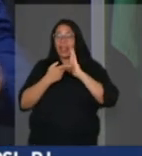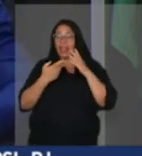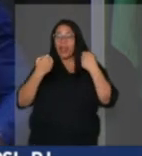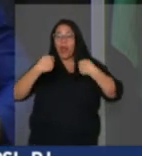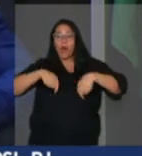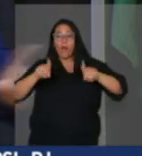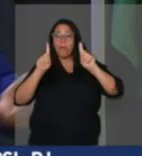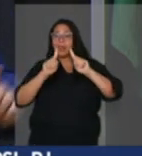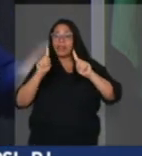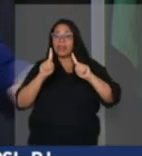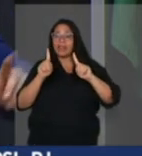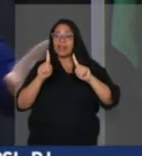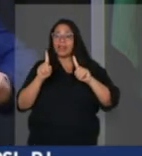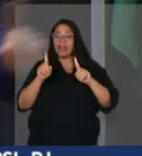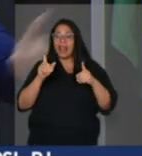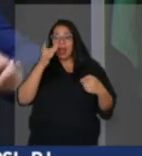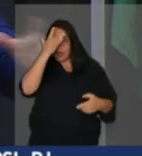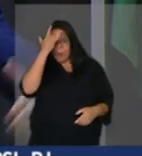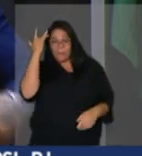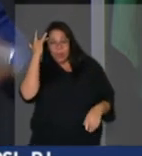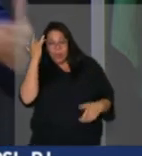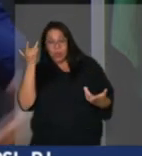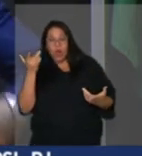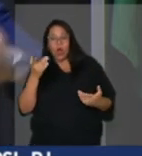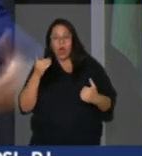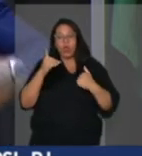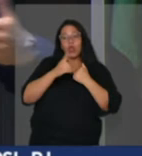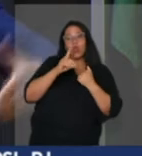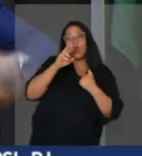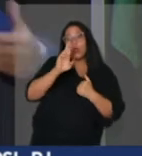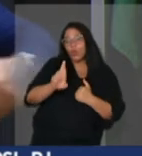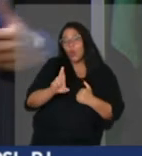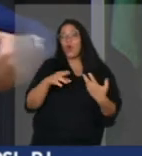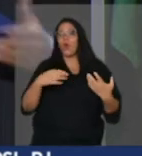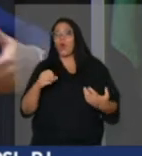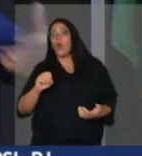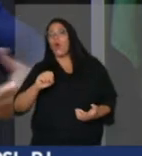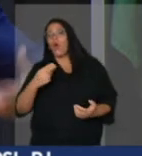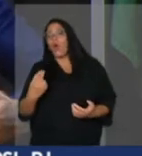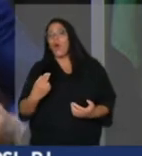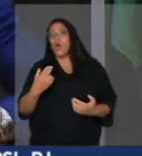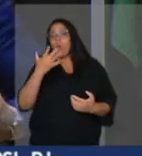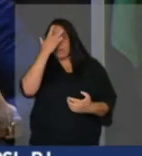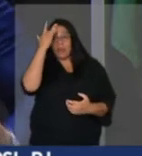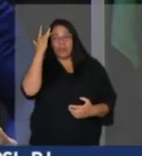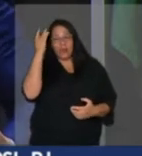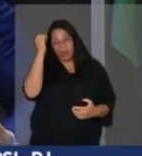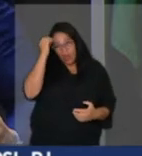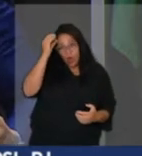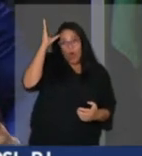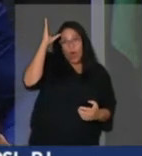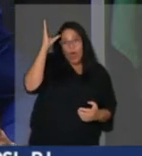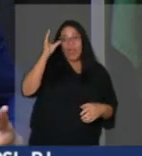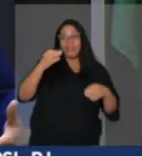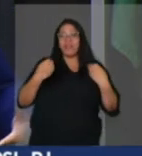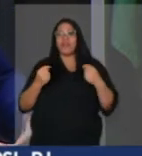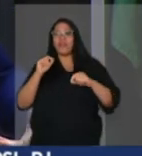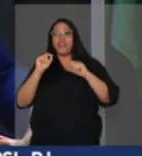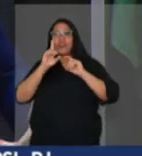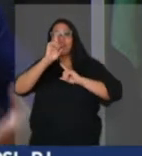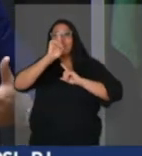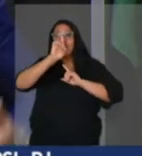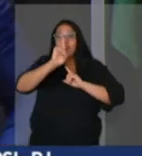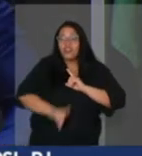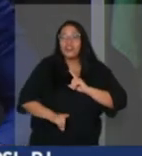ser nenhuma pessoa, nenhum doutor, nenhuma pessoa que tenha conhecimento notório do direito,